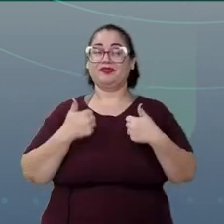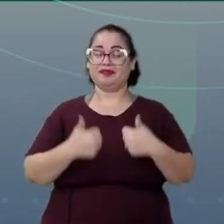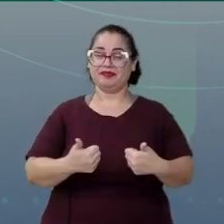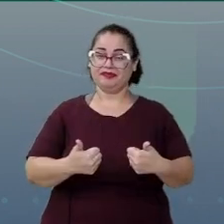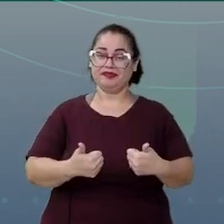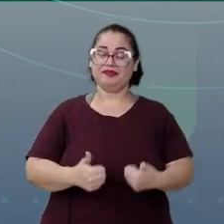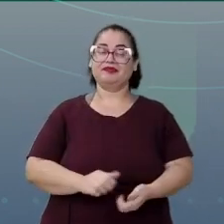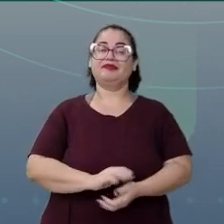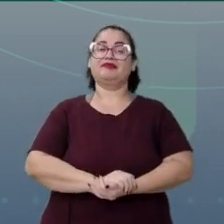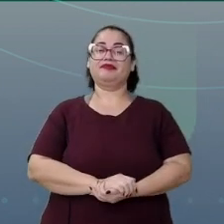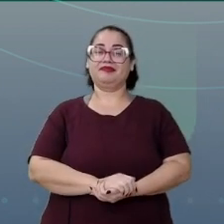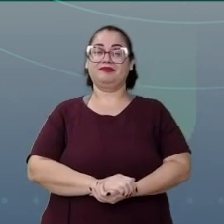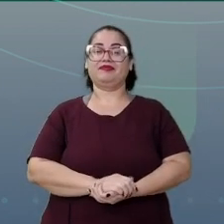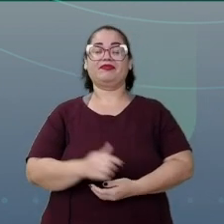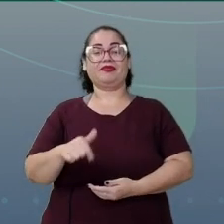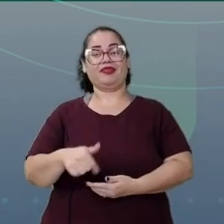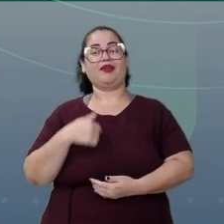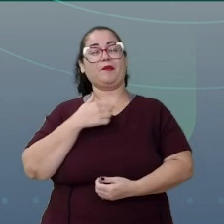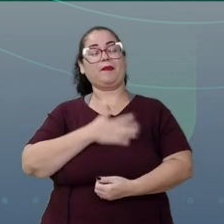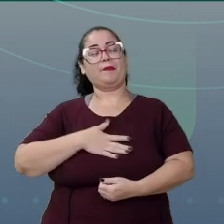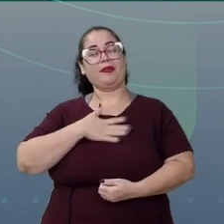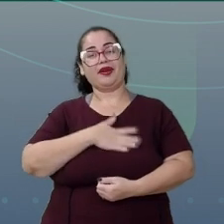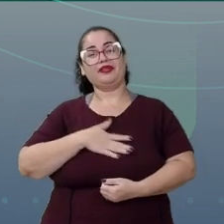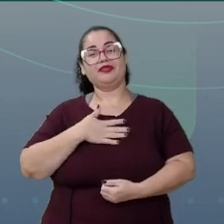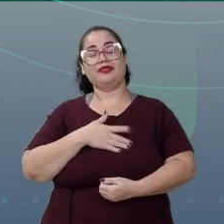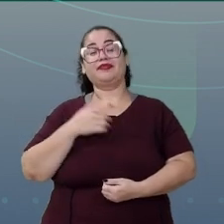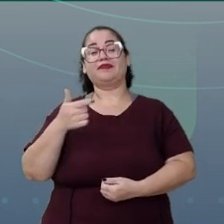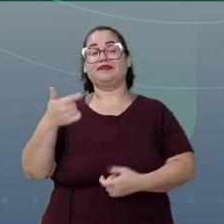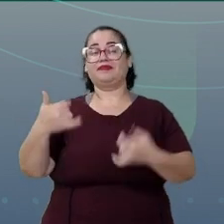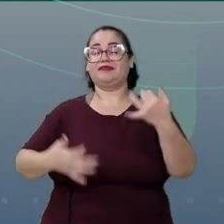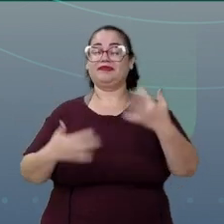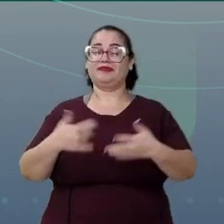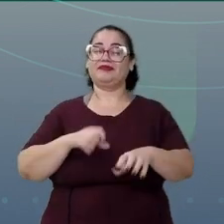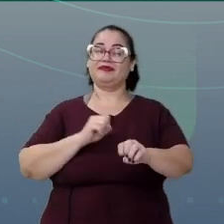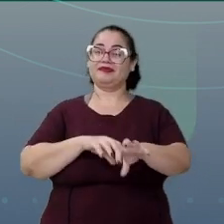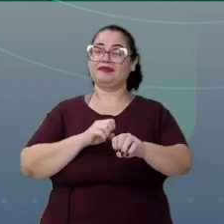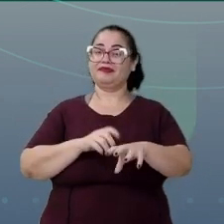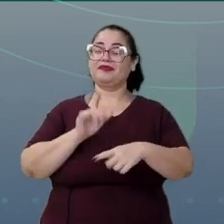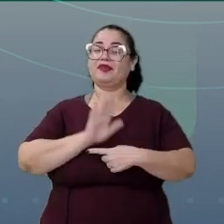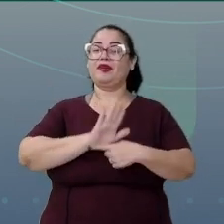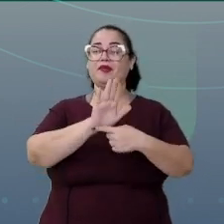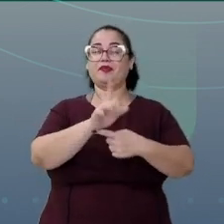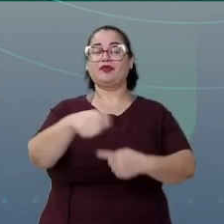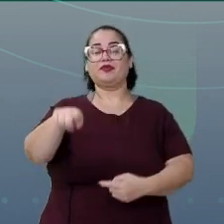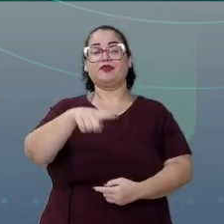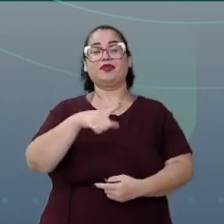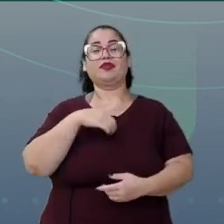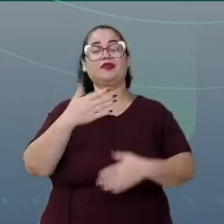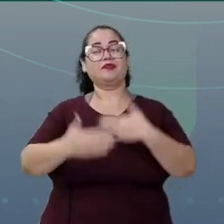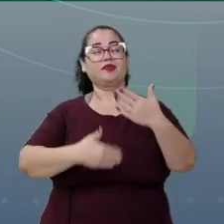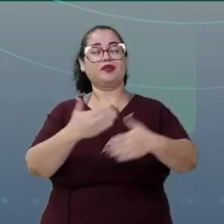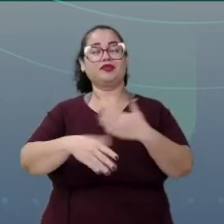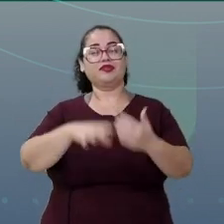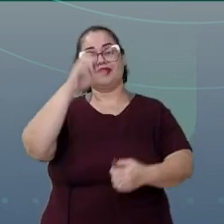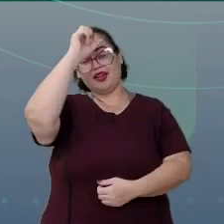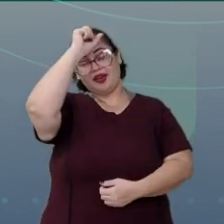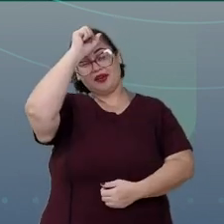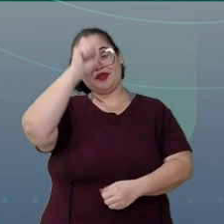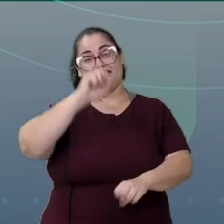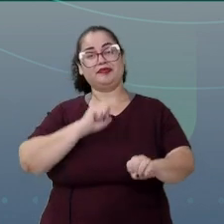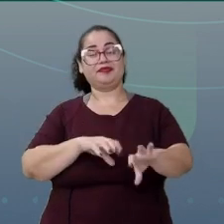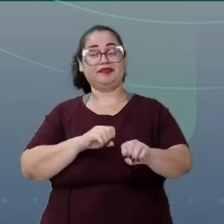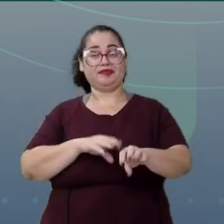Certo? Para mim, é sempre um prazer poder contribuir com o seu processo de ensino